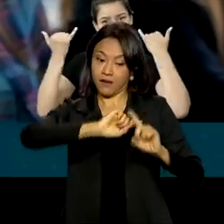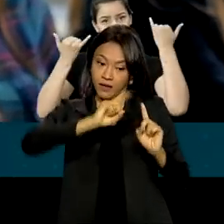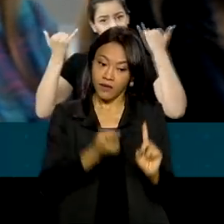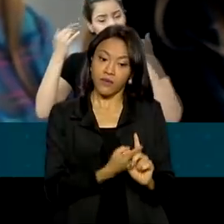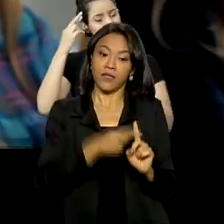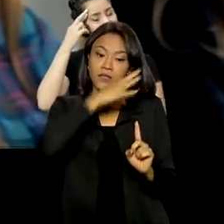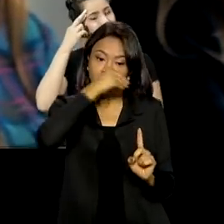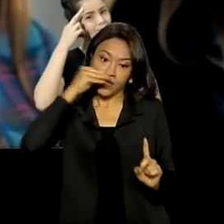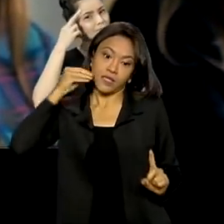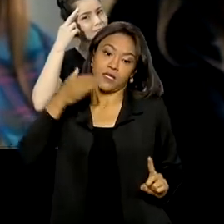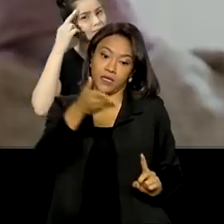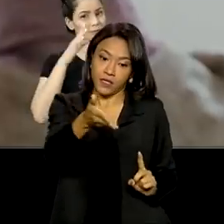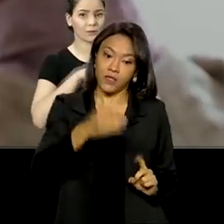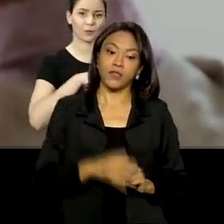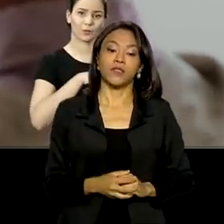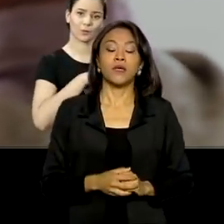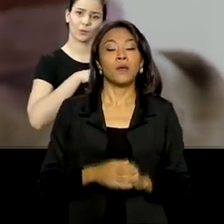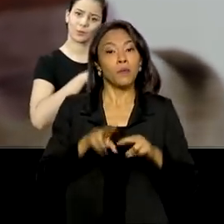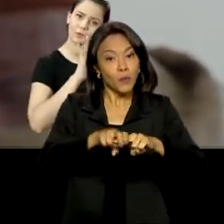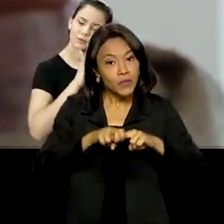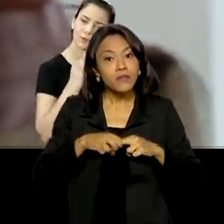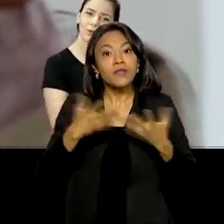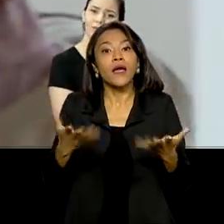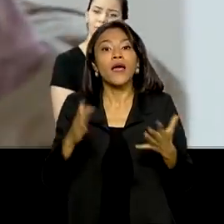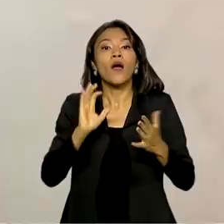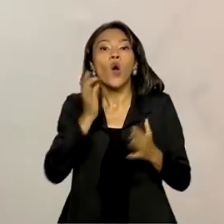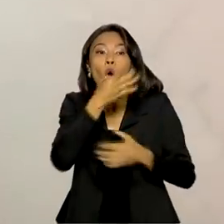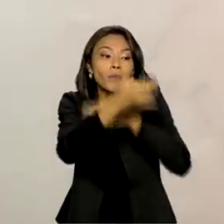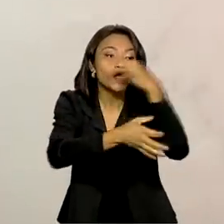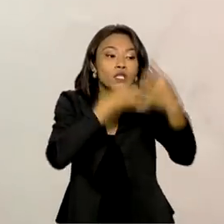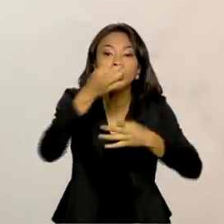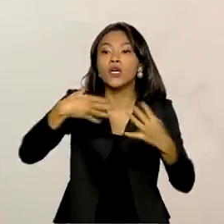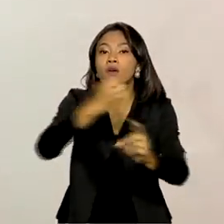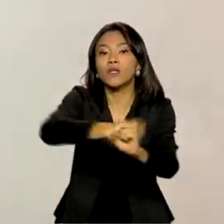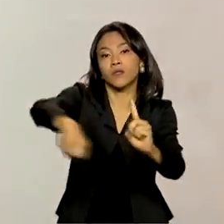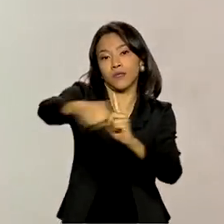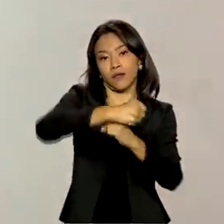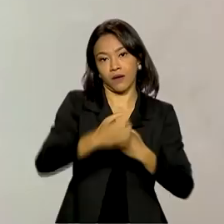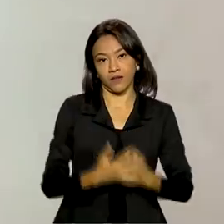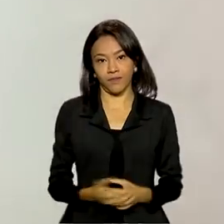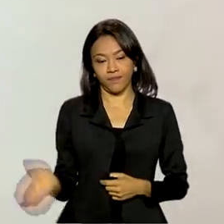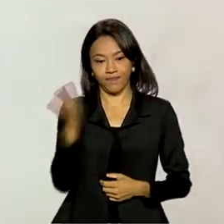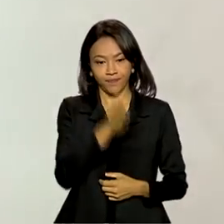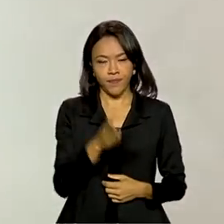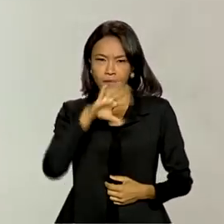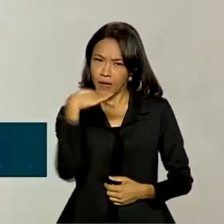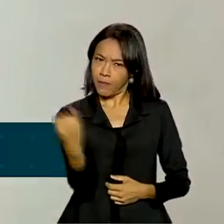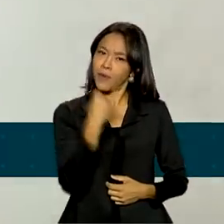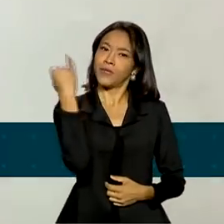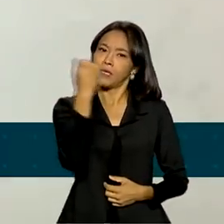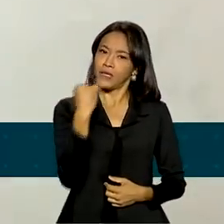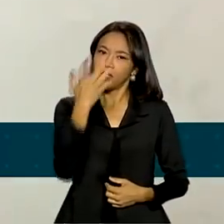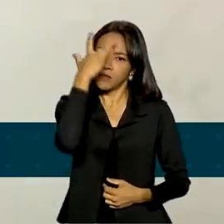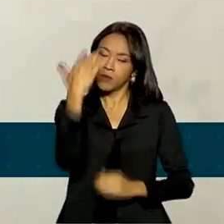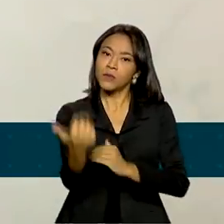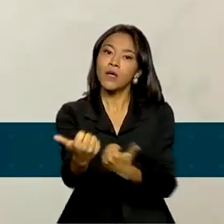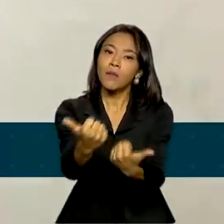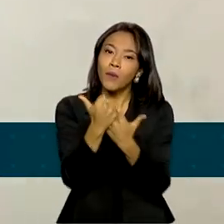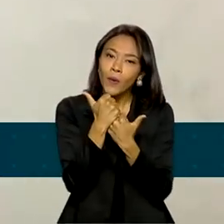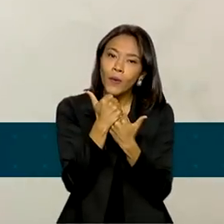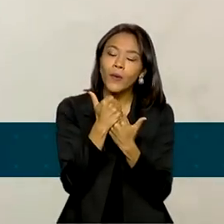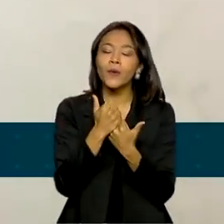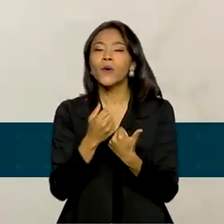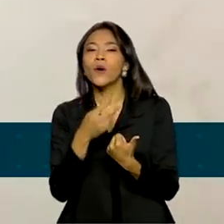gravidez na adolescência. Para isso, quero ouvir a sociedade. E é muito importante que as pessoas contribuam, principalmente com seus